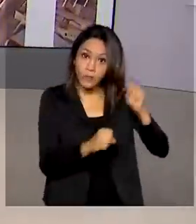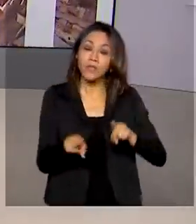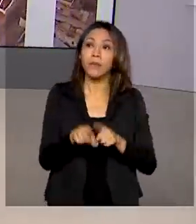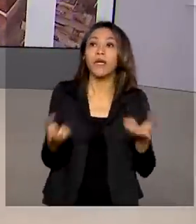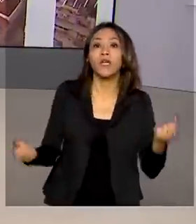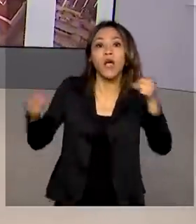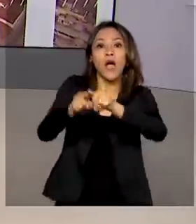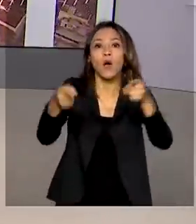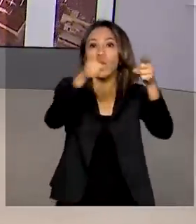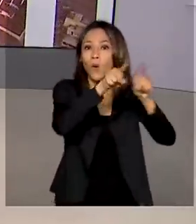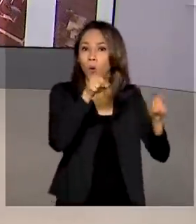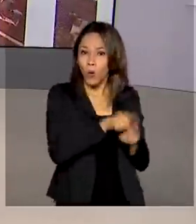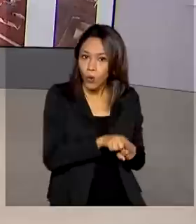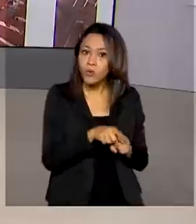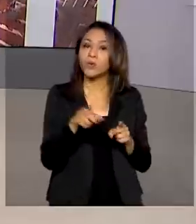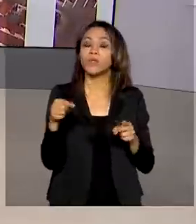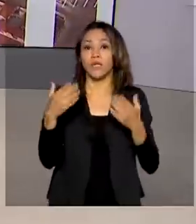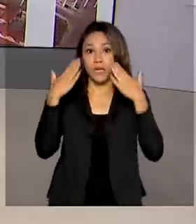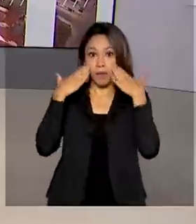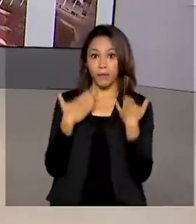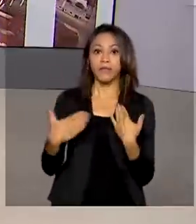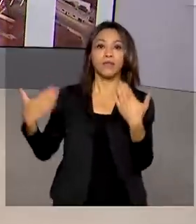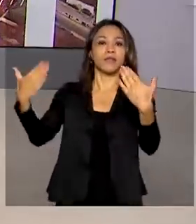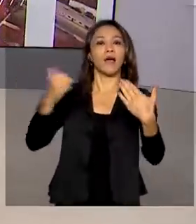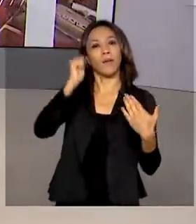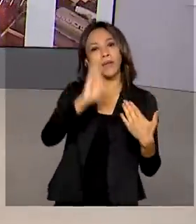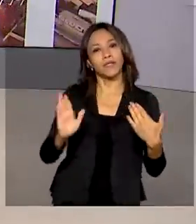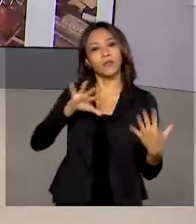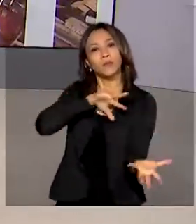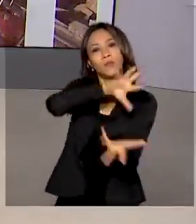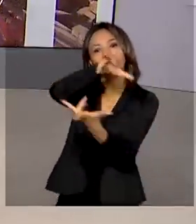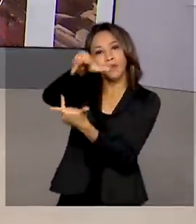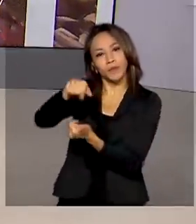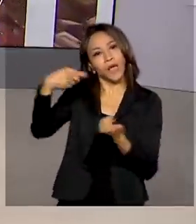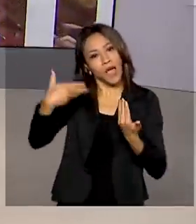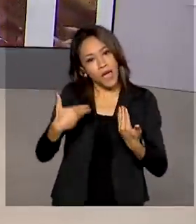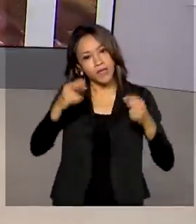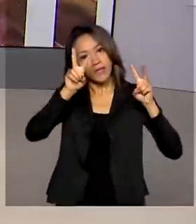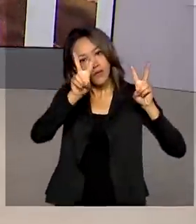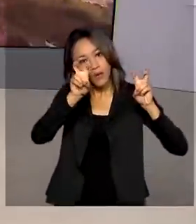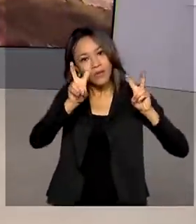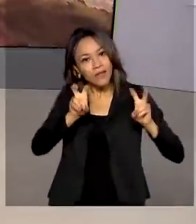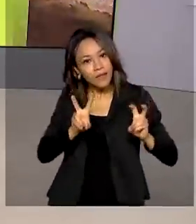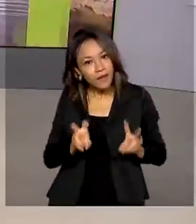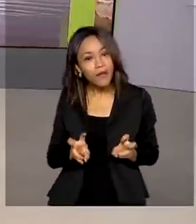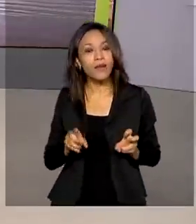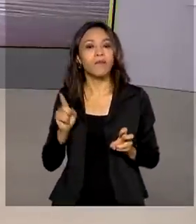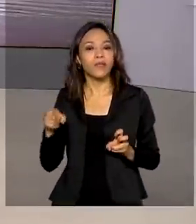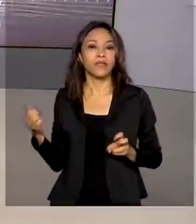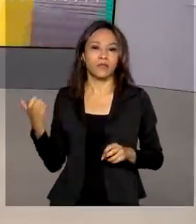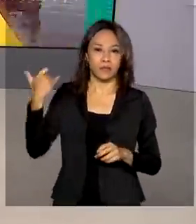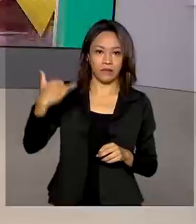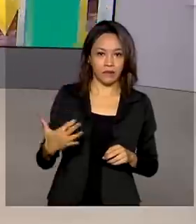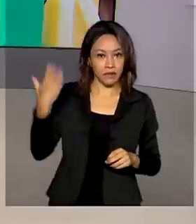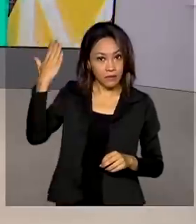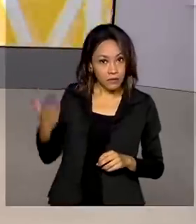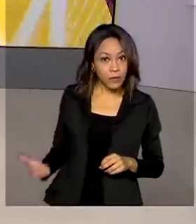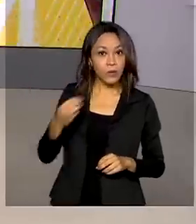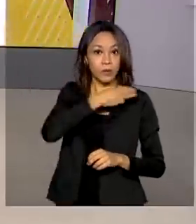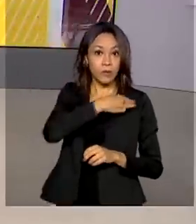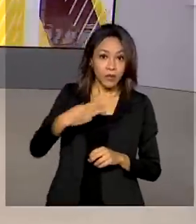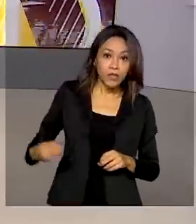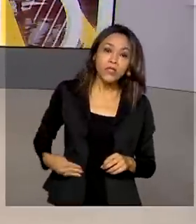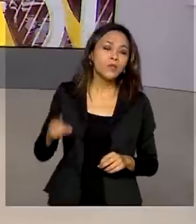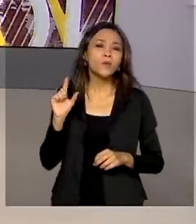comerciais e promover a imagem do Brasil no exterior. Esses foram alguns dos temas destacados pelo ministro das Relações Exteriores